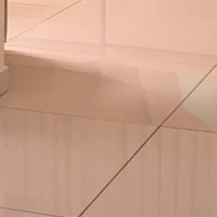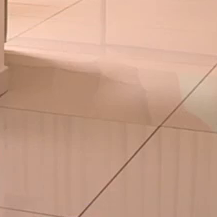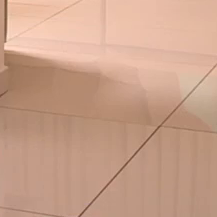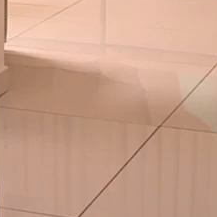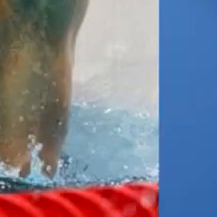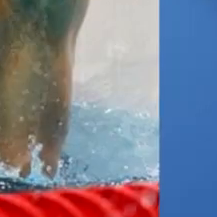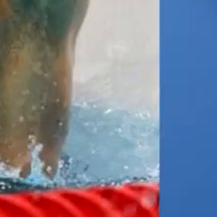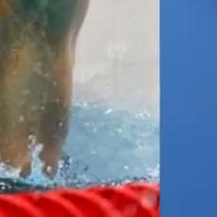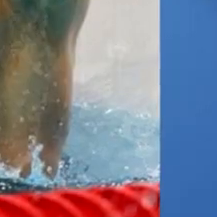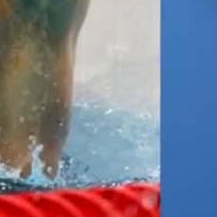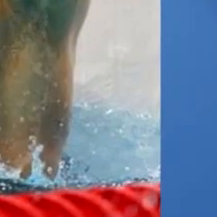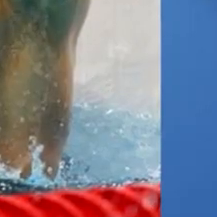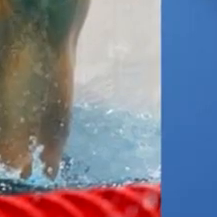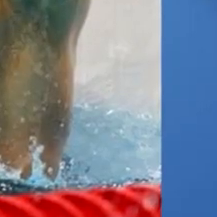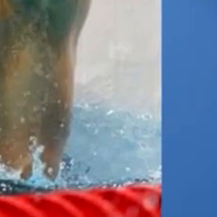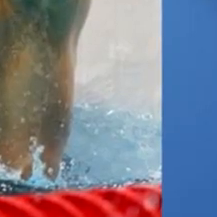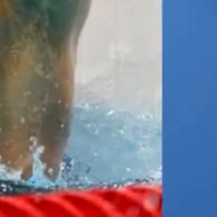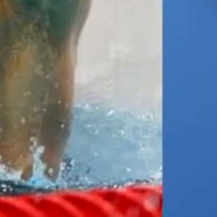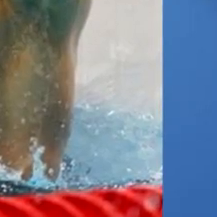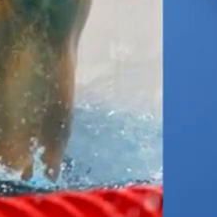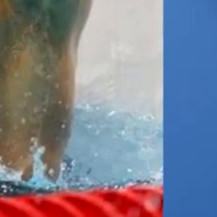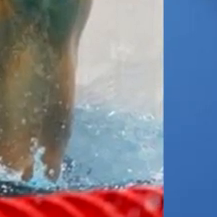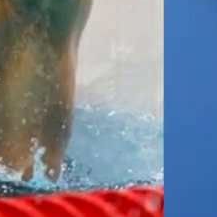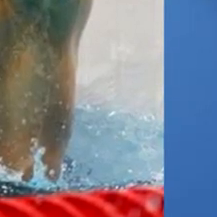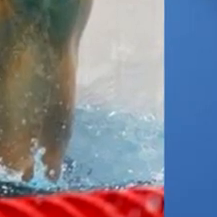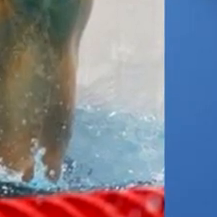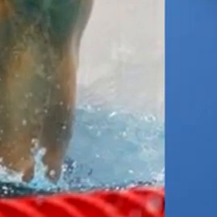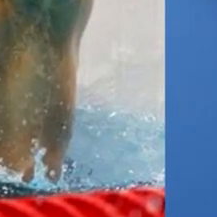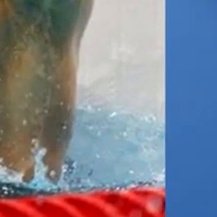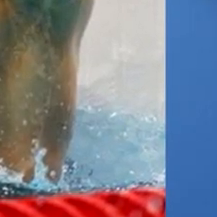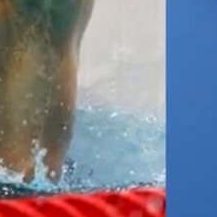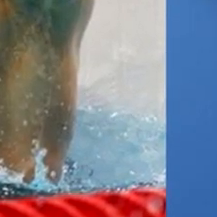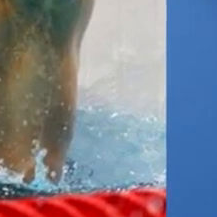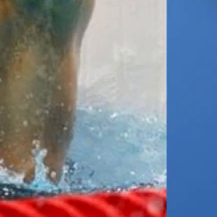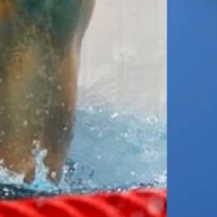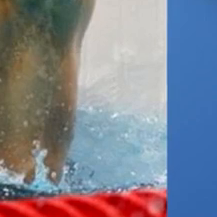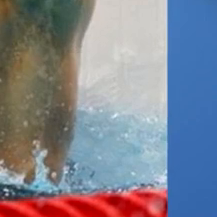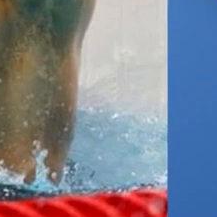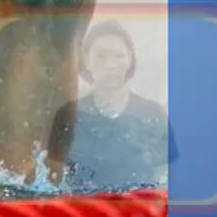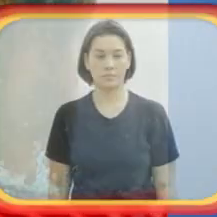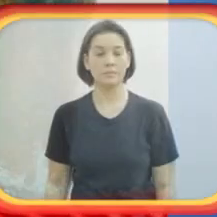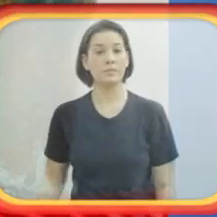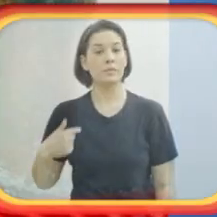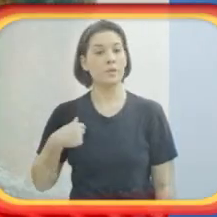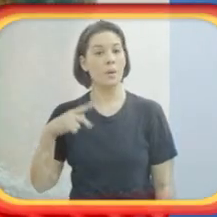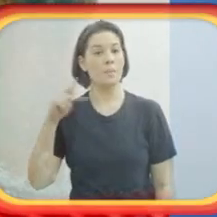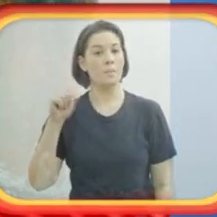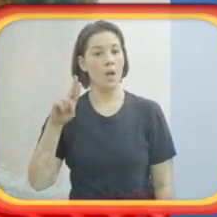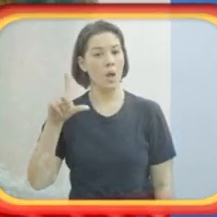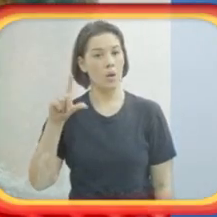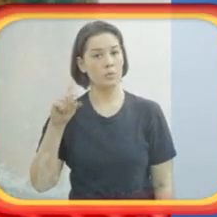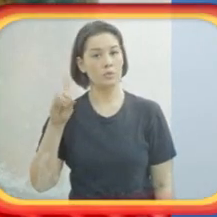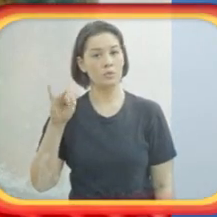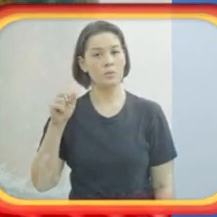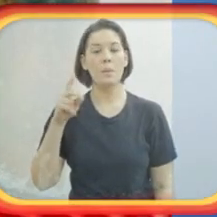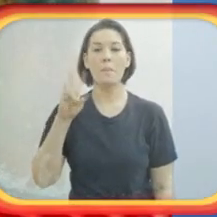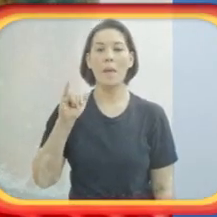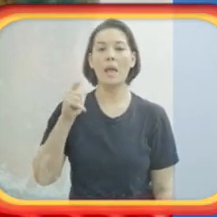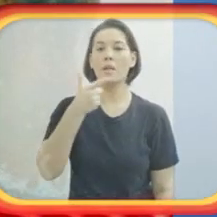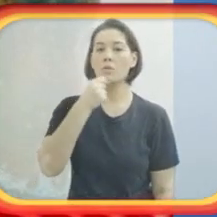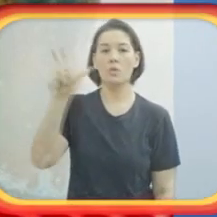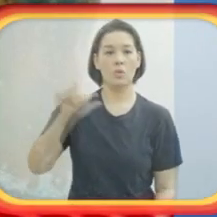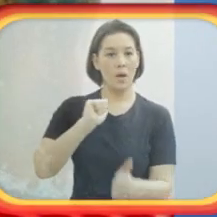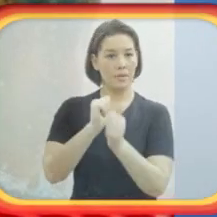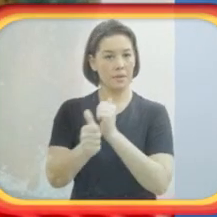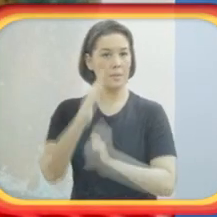algum esporte. Foto. Daniel de toca e óculos de natação dentro da piscina com os braços para o alto. Eu sou Paulo Dias, pai do atleta paralímpico